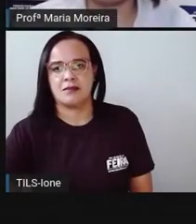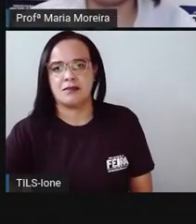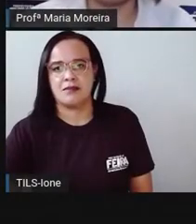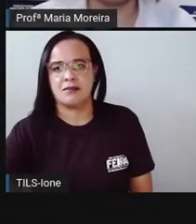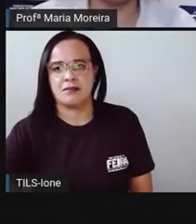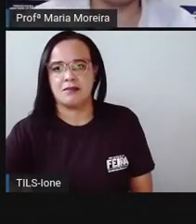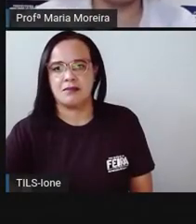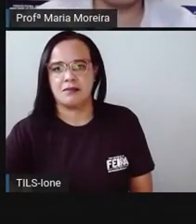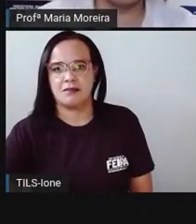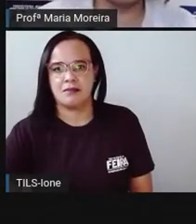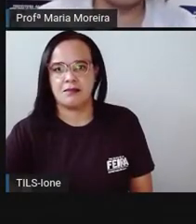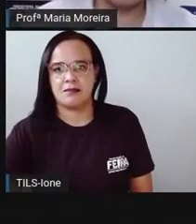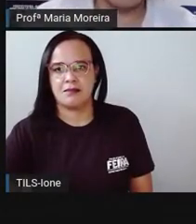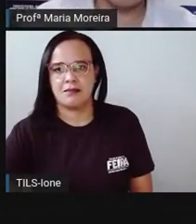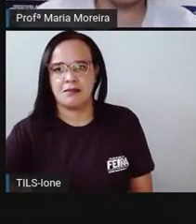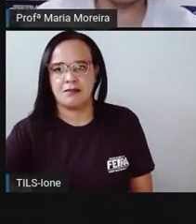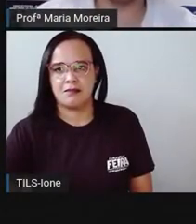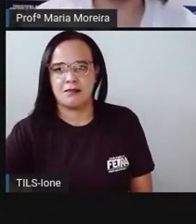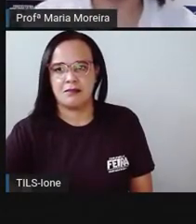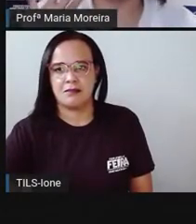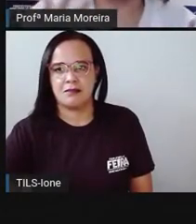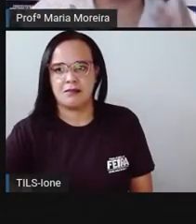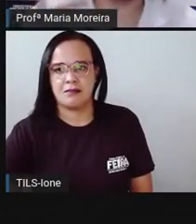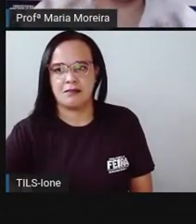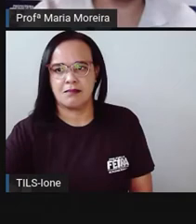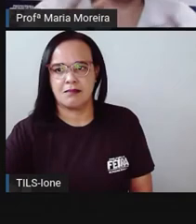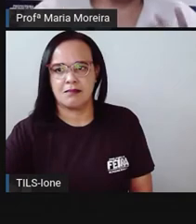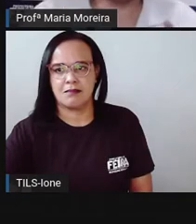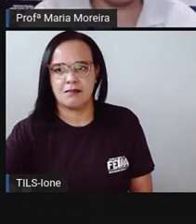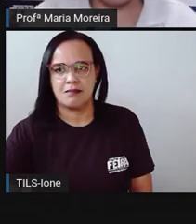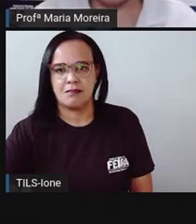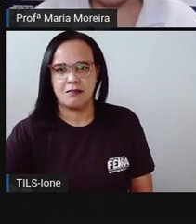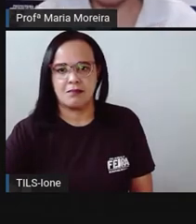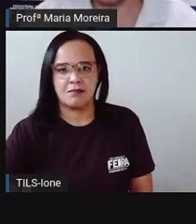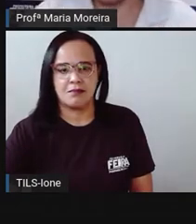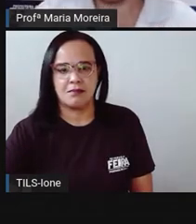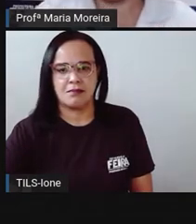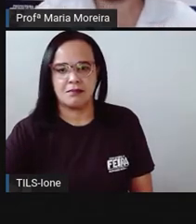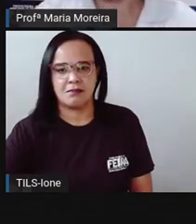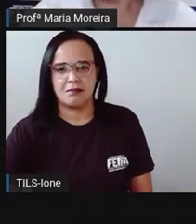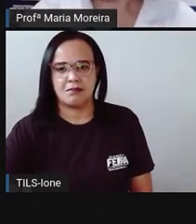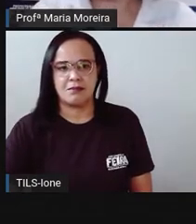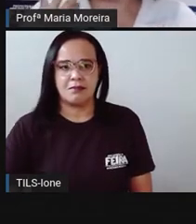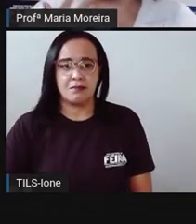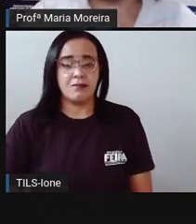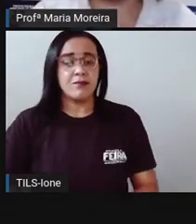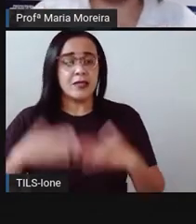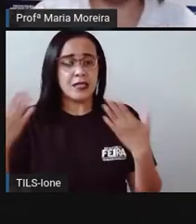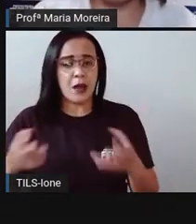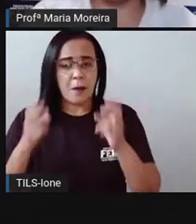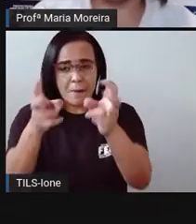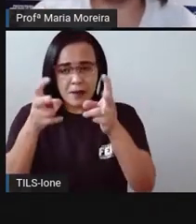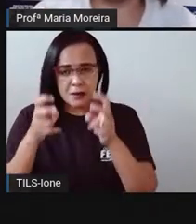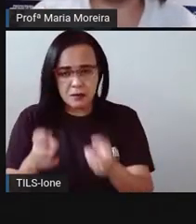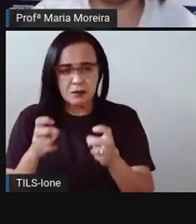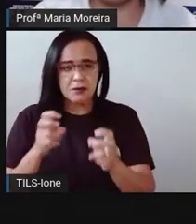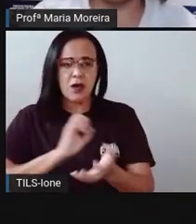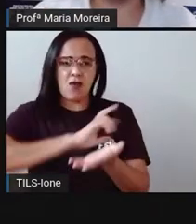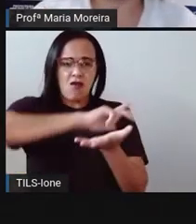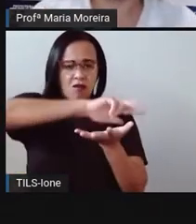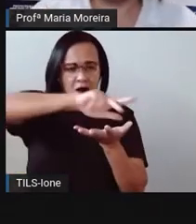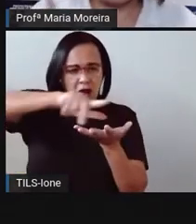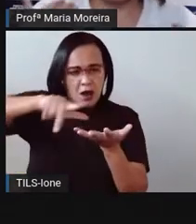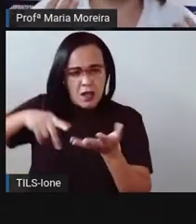Voltei! E aí, perceberam que existem várias maneiras de se medir o tempo? E se a gente pesquisar, a gente vai